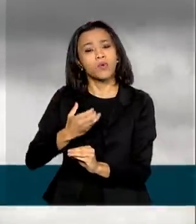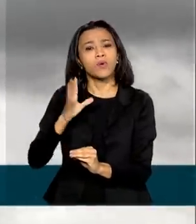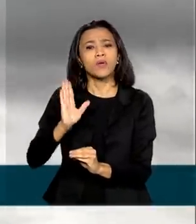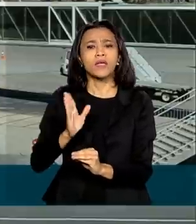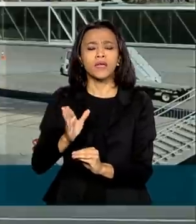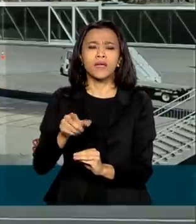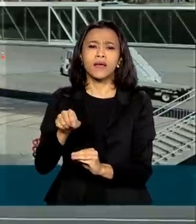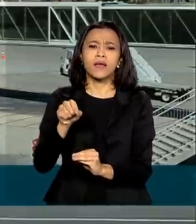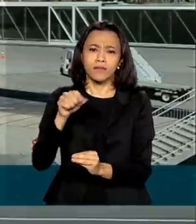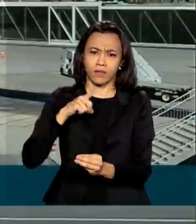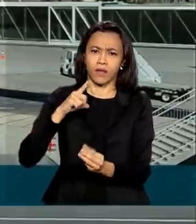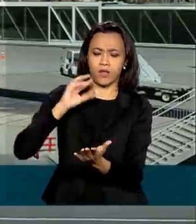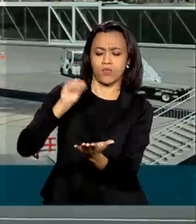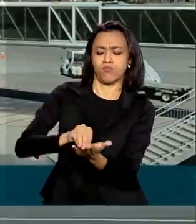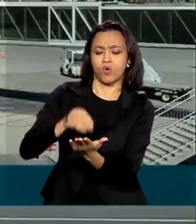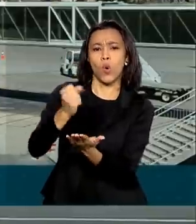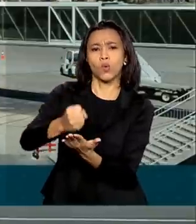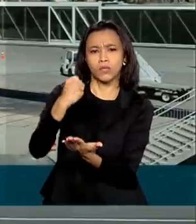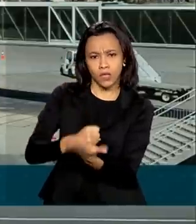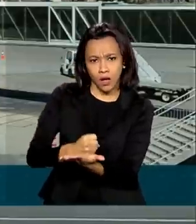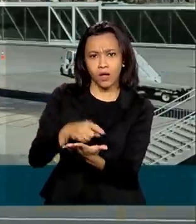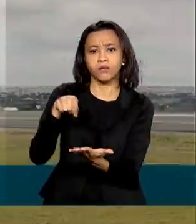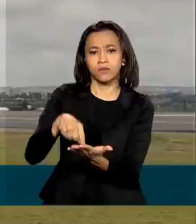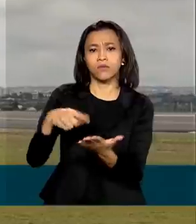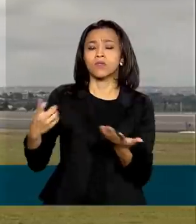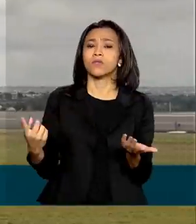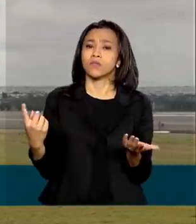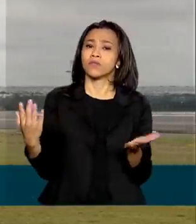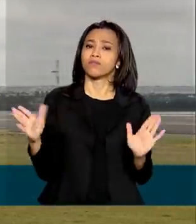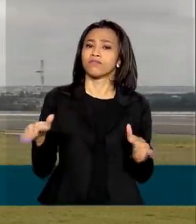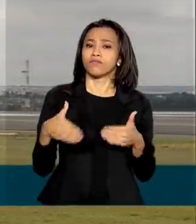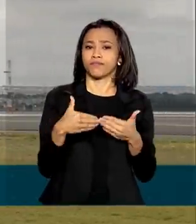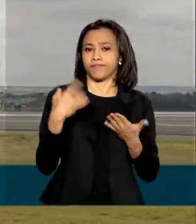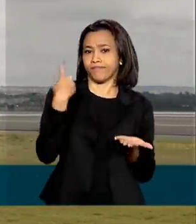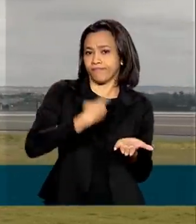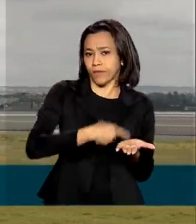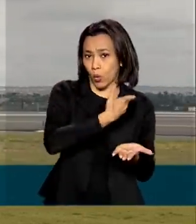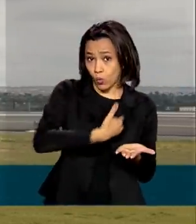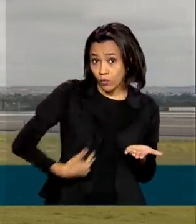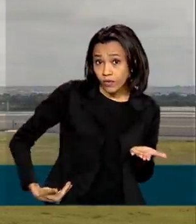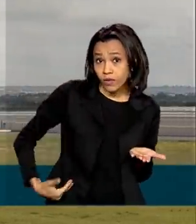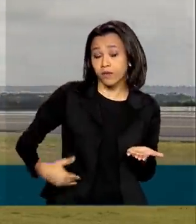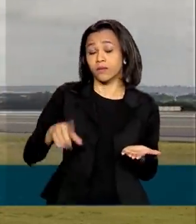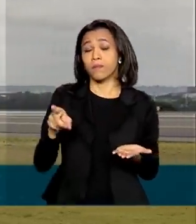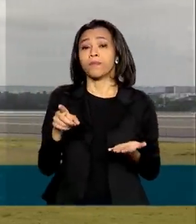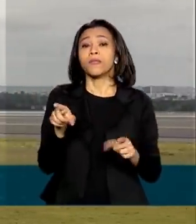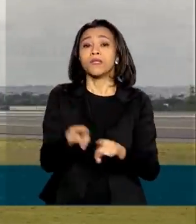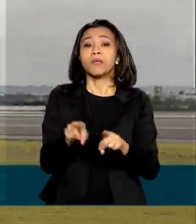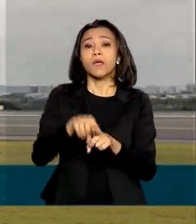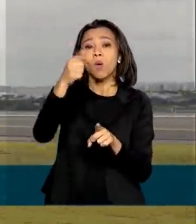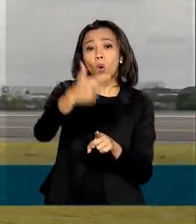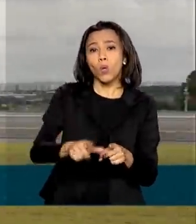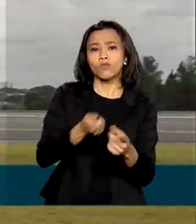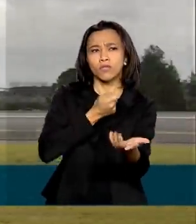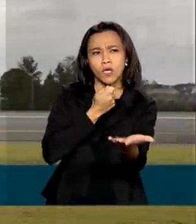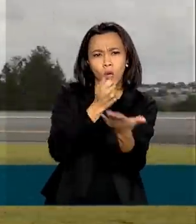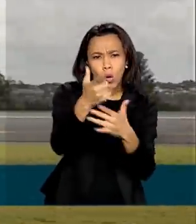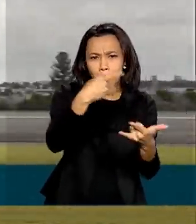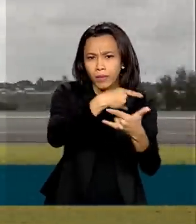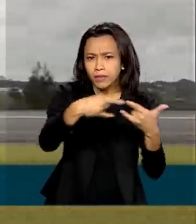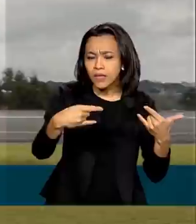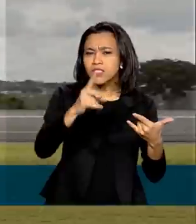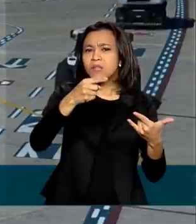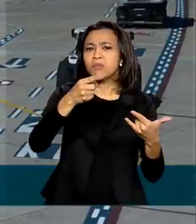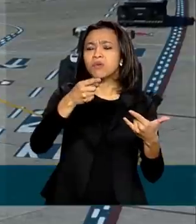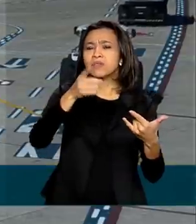previstas em contratos de concessão de aeroportos firmados pelo governo federal. Além disso, o reembolso de passagens aéreas por cancelamento de